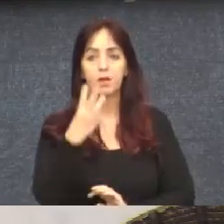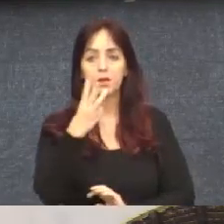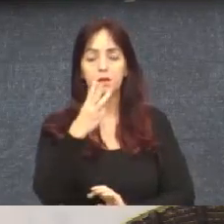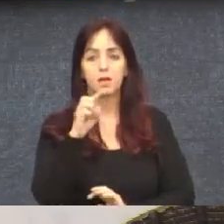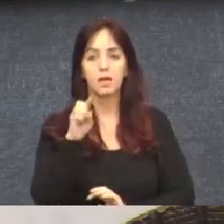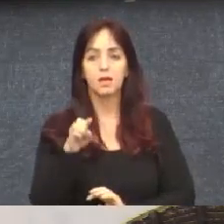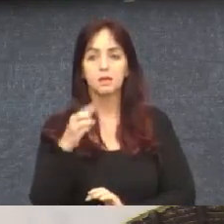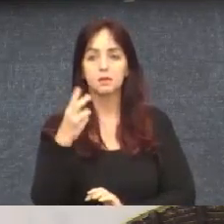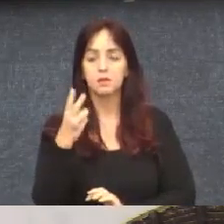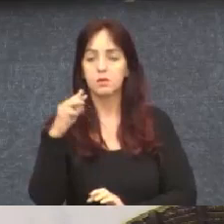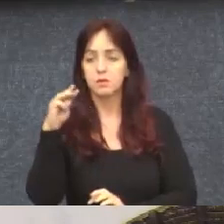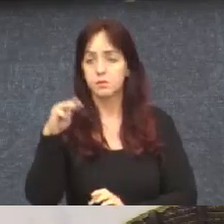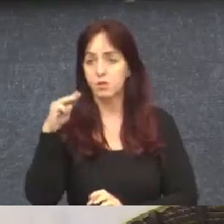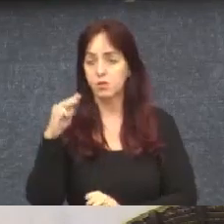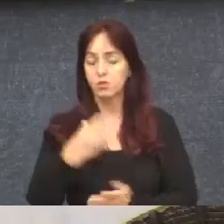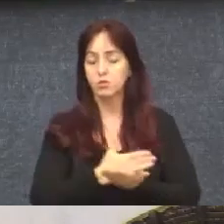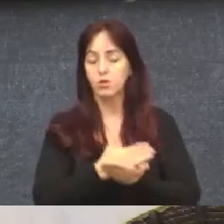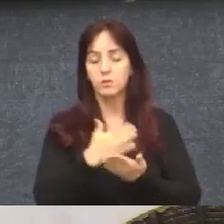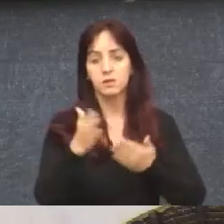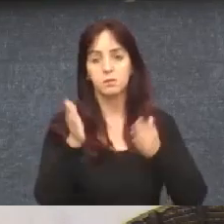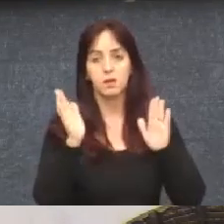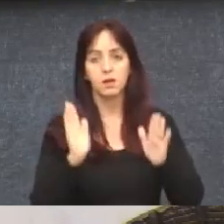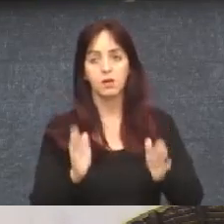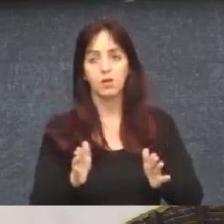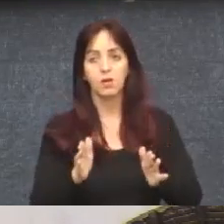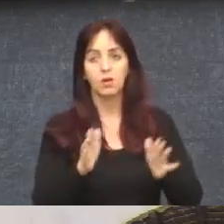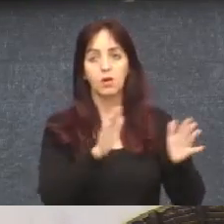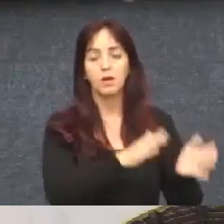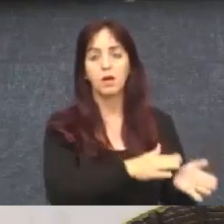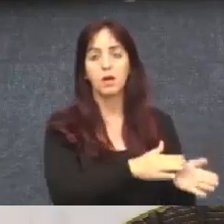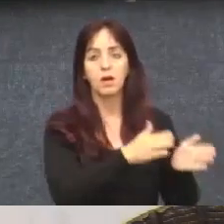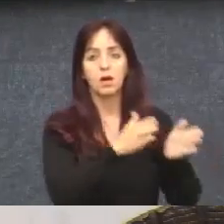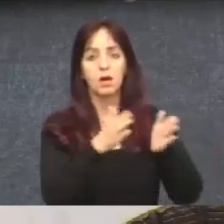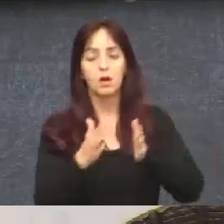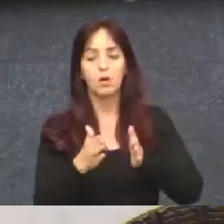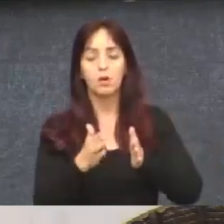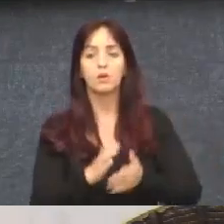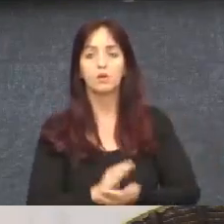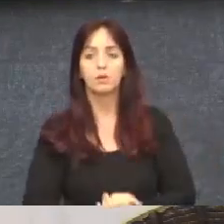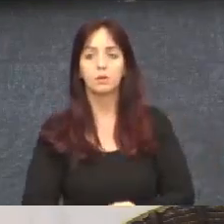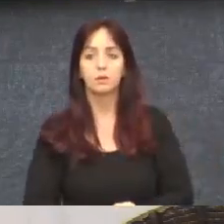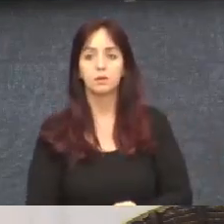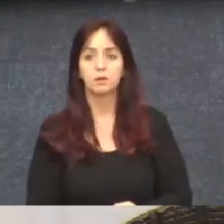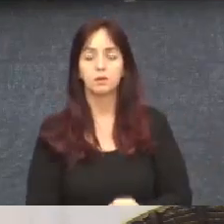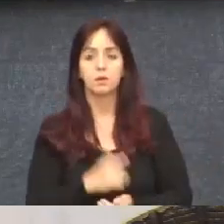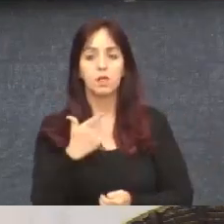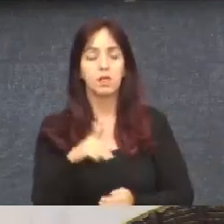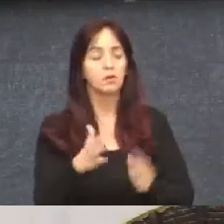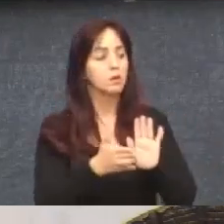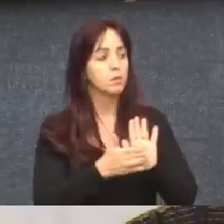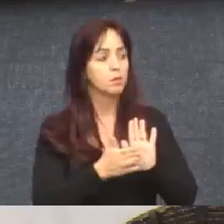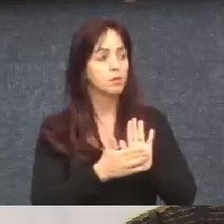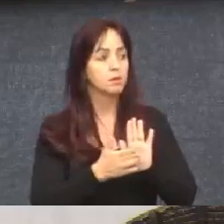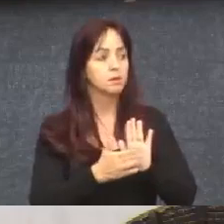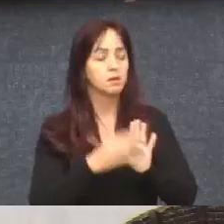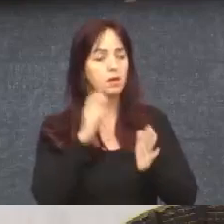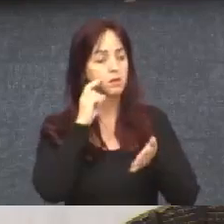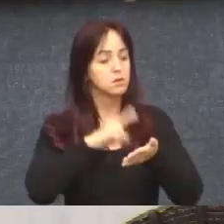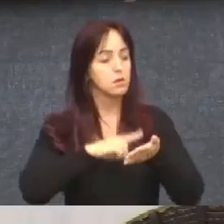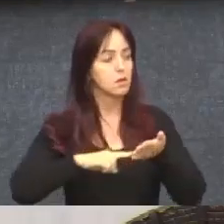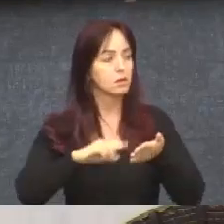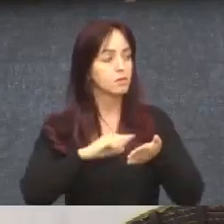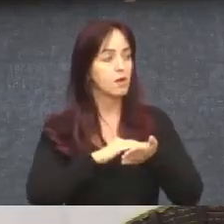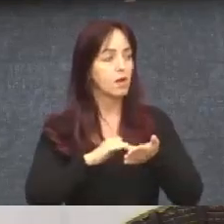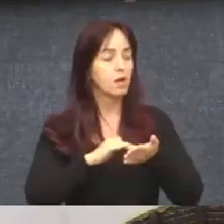e 2 minutos, nós passaremos agora à ordem do dia. Não há proposições, então, senhor secretário,